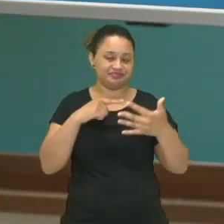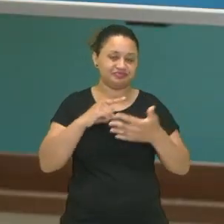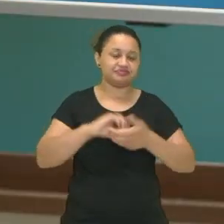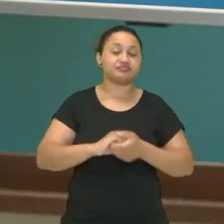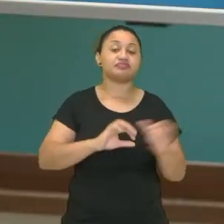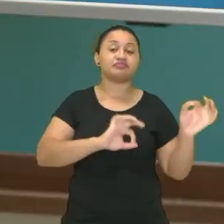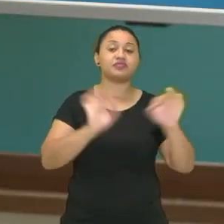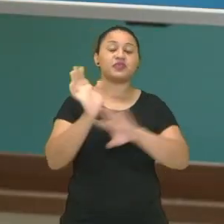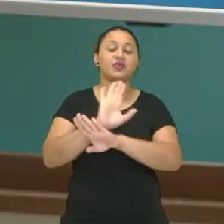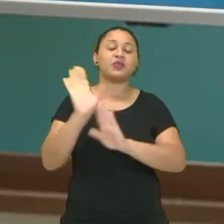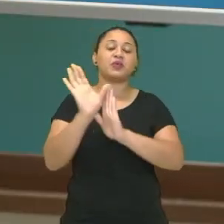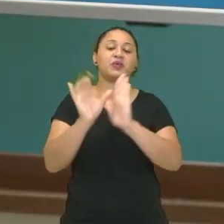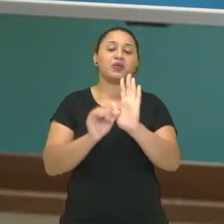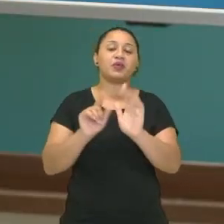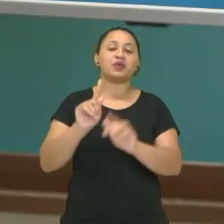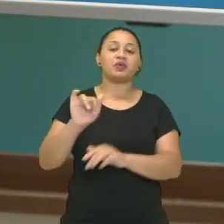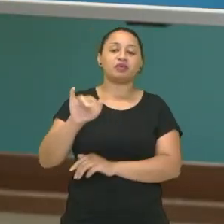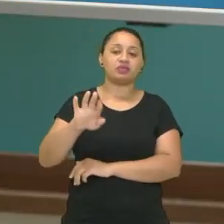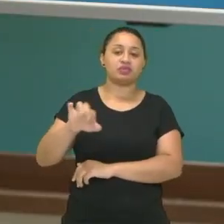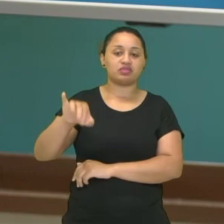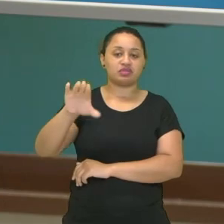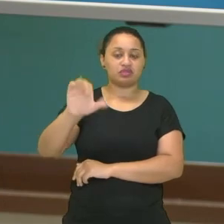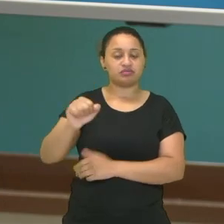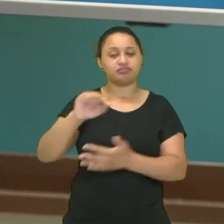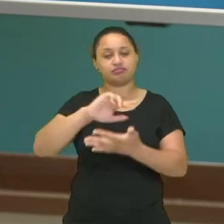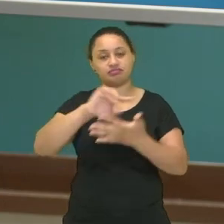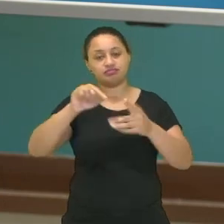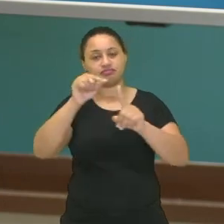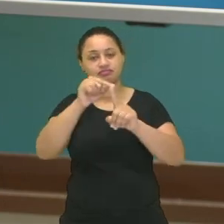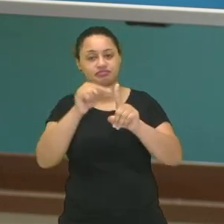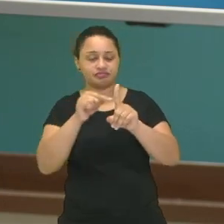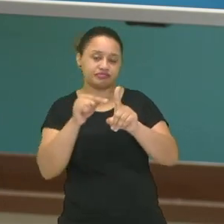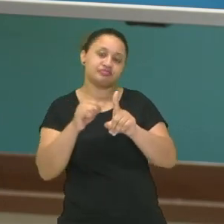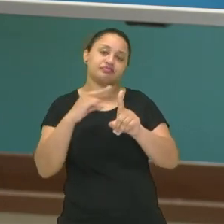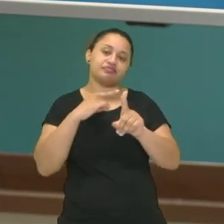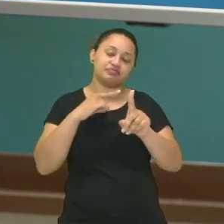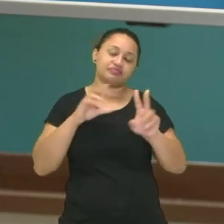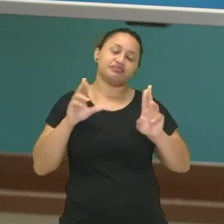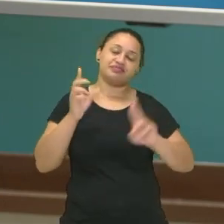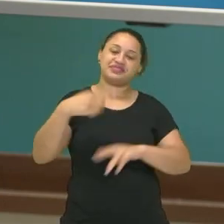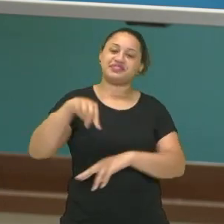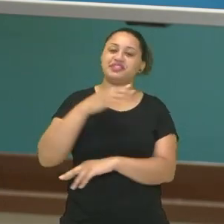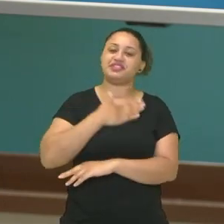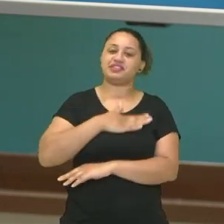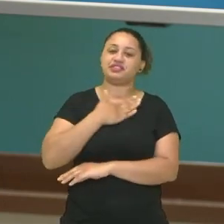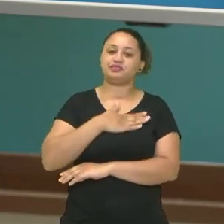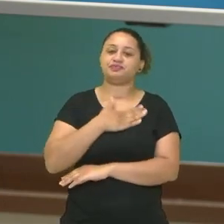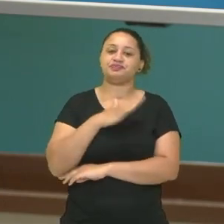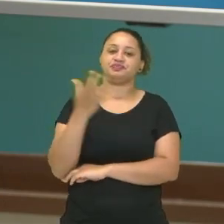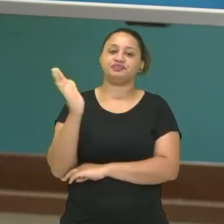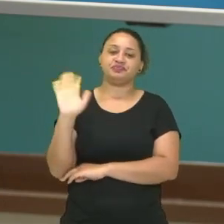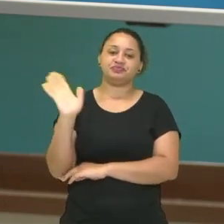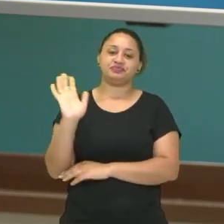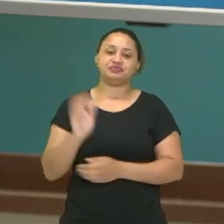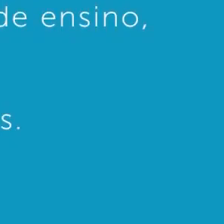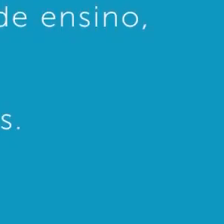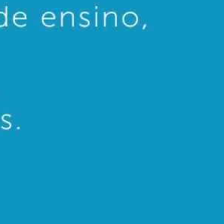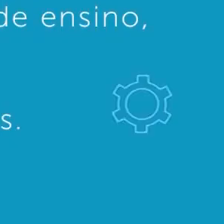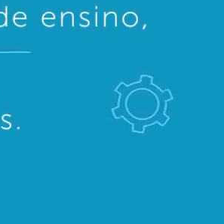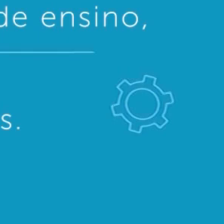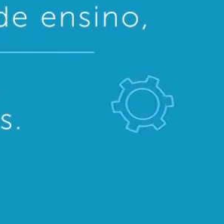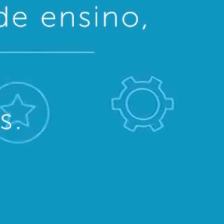neste vídeo nós falamos sobre os vários tipos de ginástica. Espero que vocês tenham gostado. Até breve!